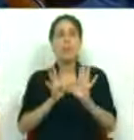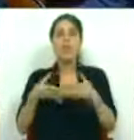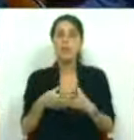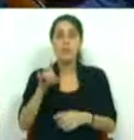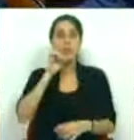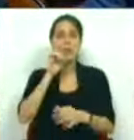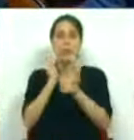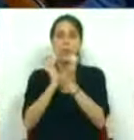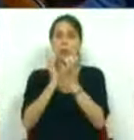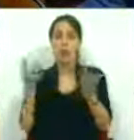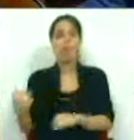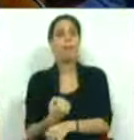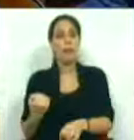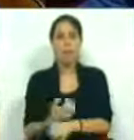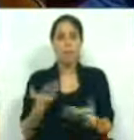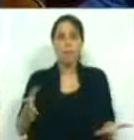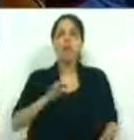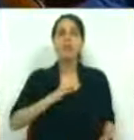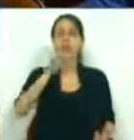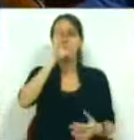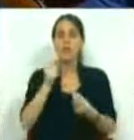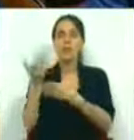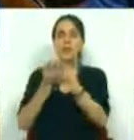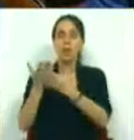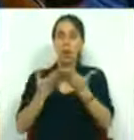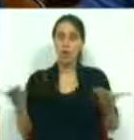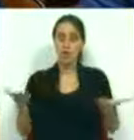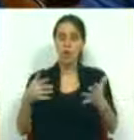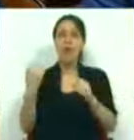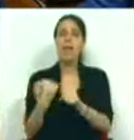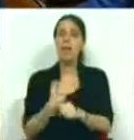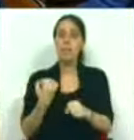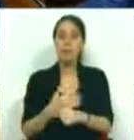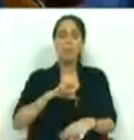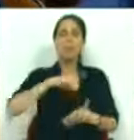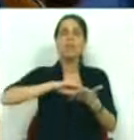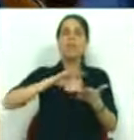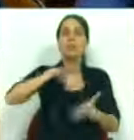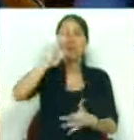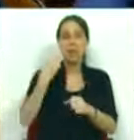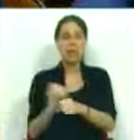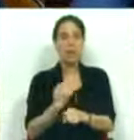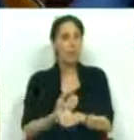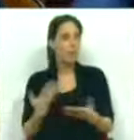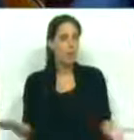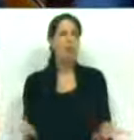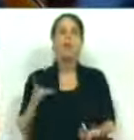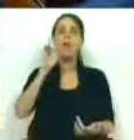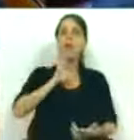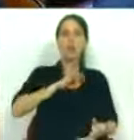Comissão de Segurança Social e Trabalho, Sr. Ministro da Economia e Emprego, Sr. Secretário de Estado do Emprego,